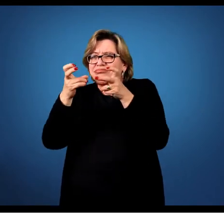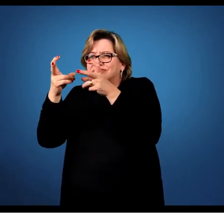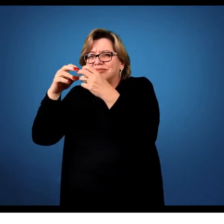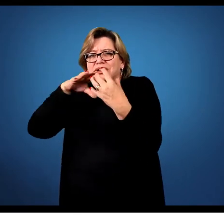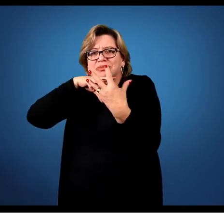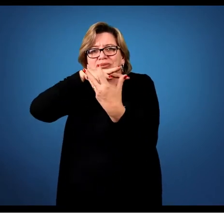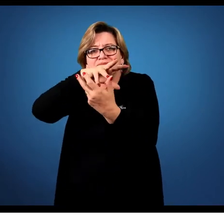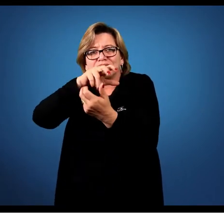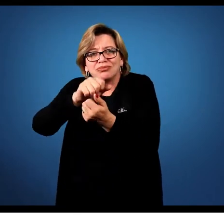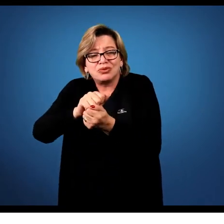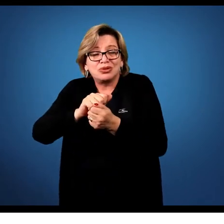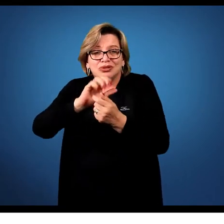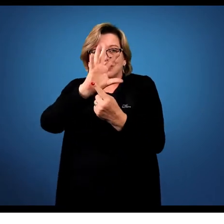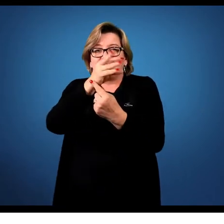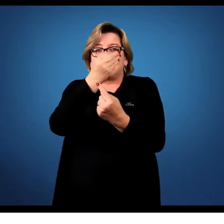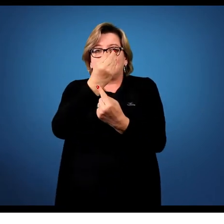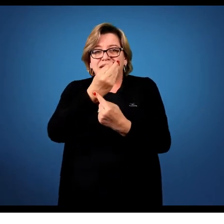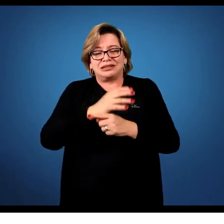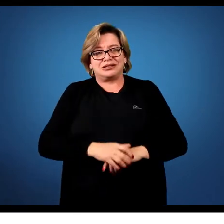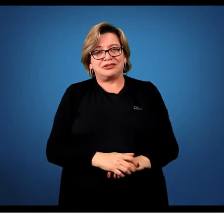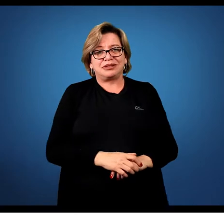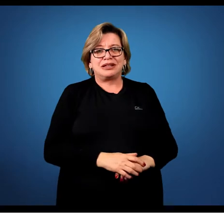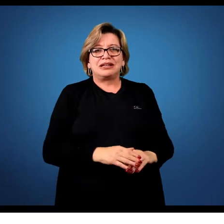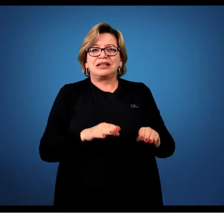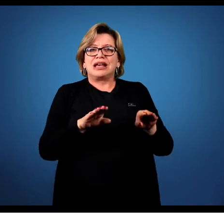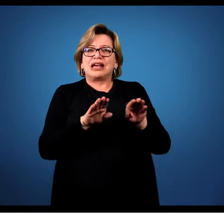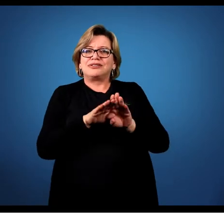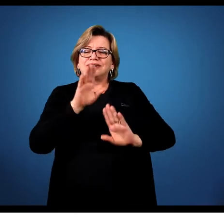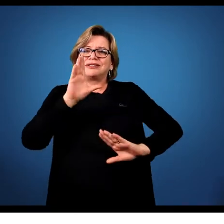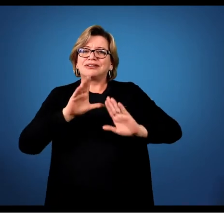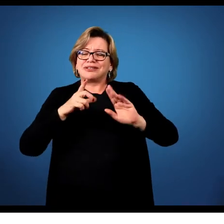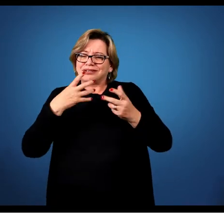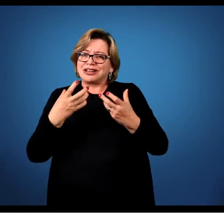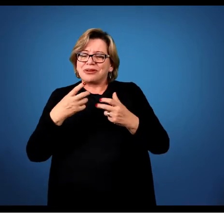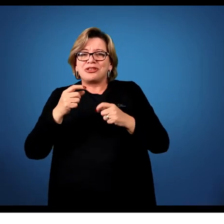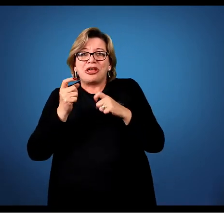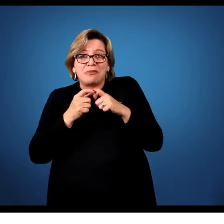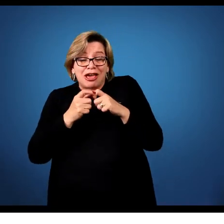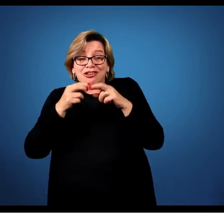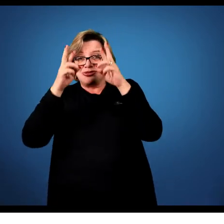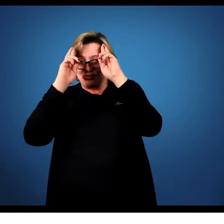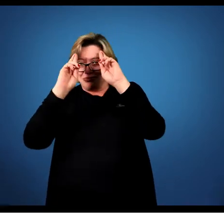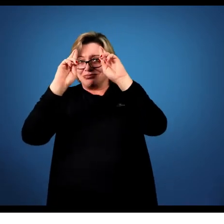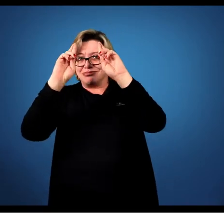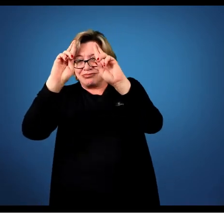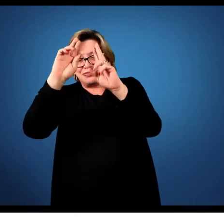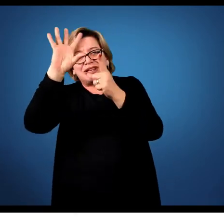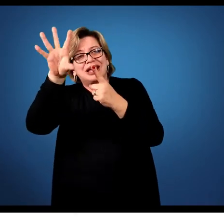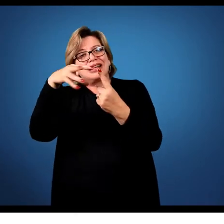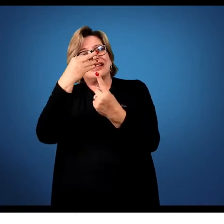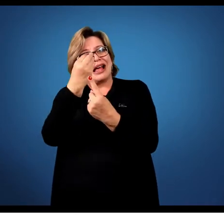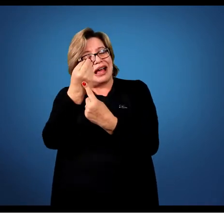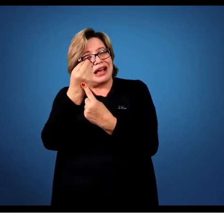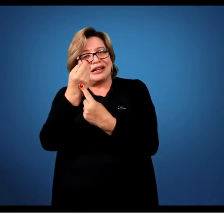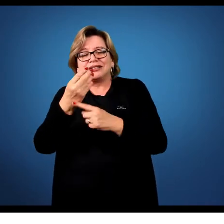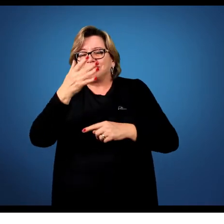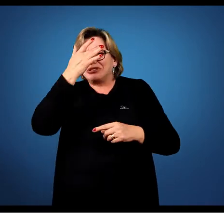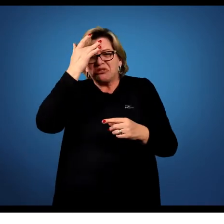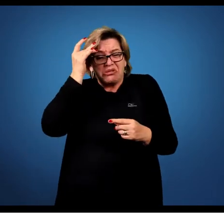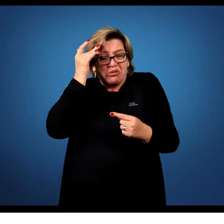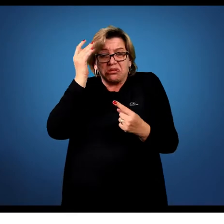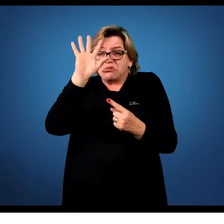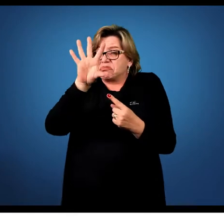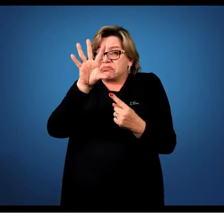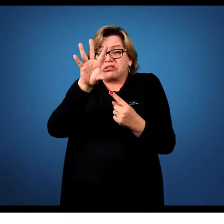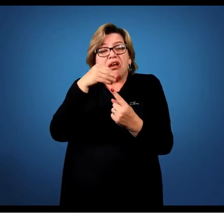tem respeito pela arte, uma dona de casa que tem respeito pela arte. Então esse é o foco, né? Eu não estou formando artistas, estou